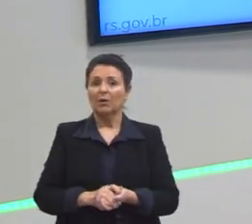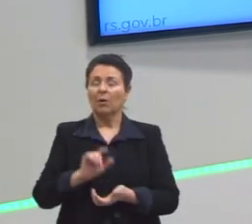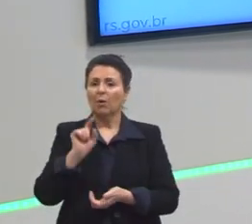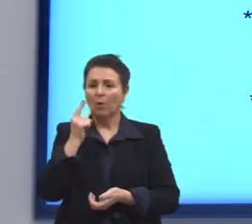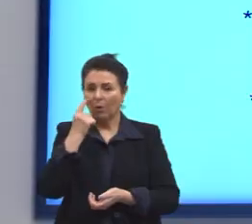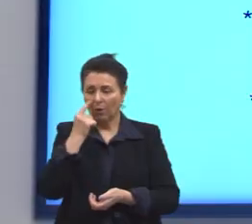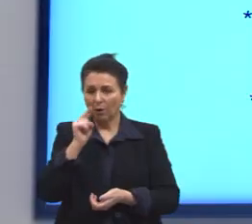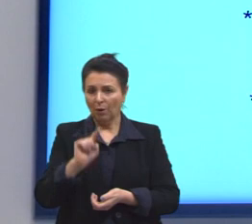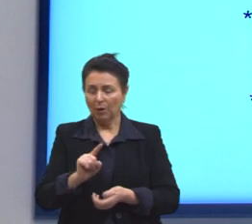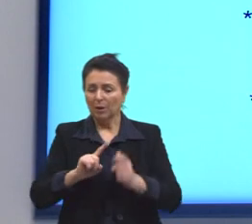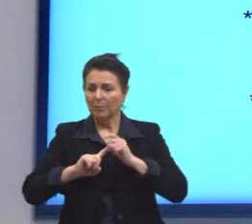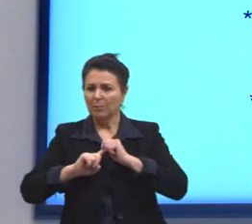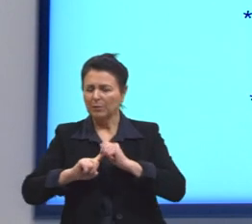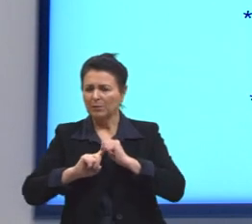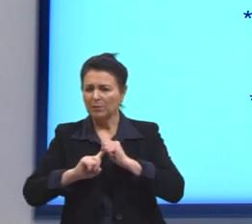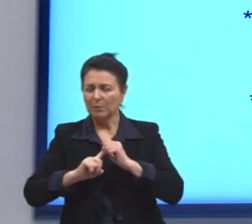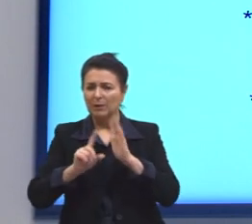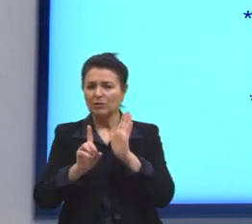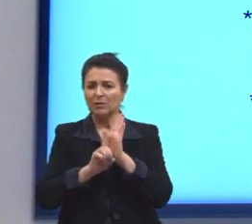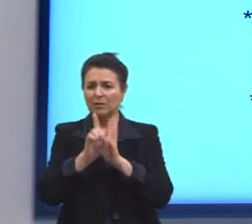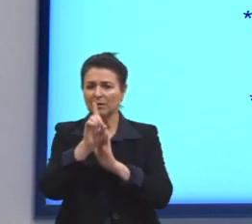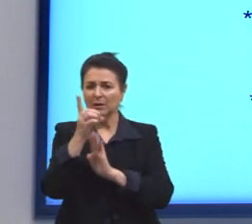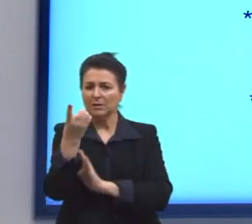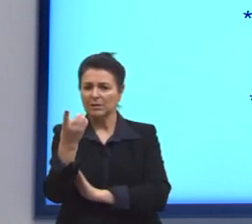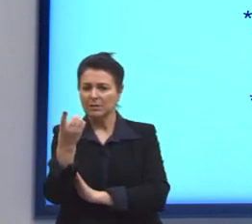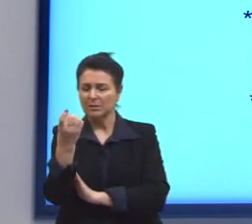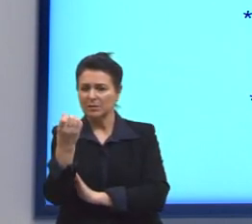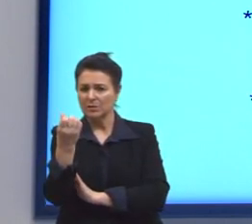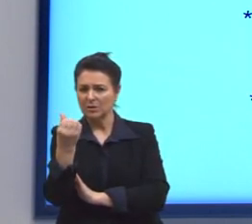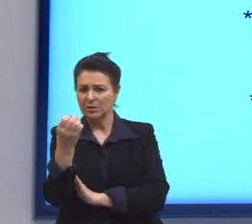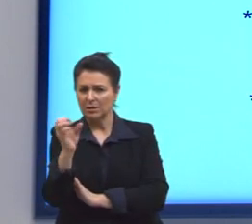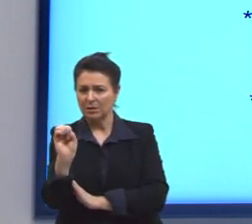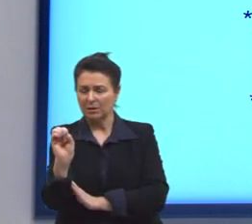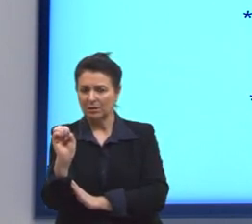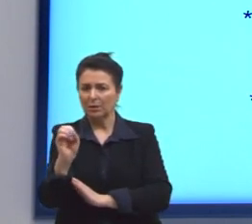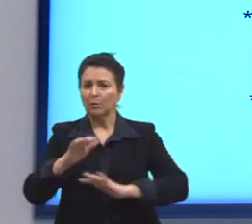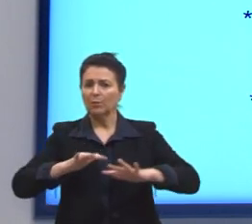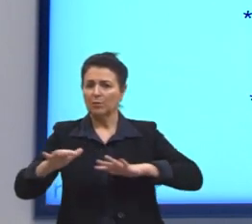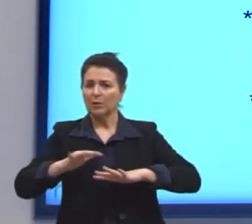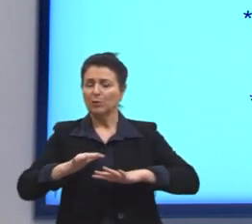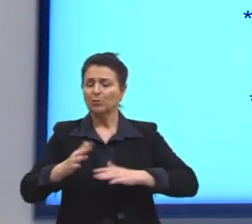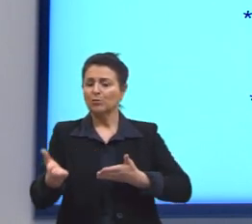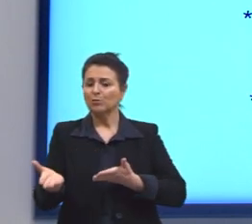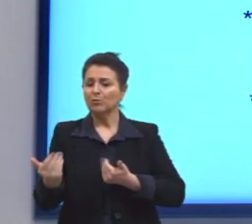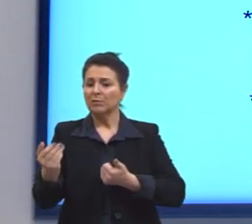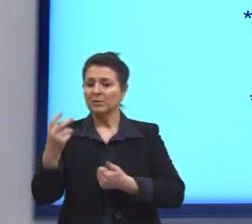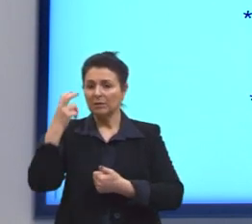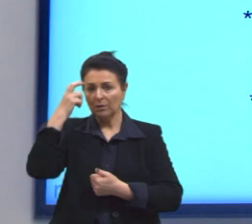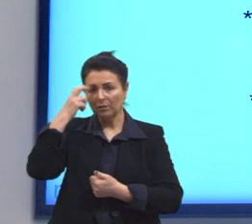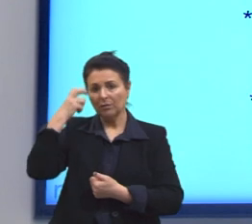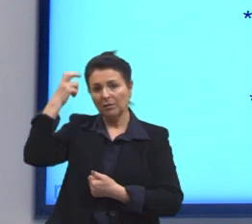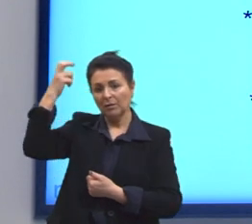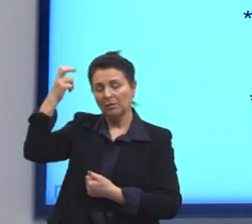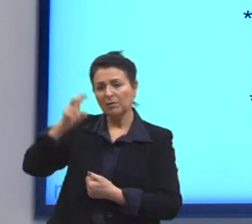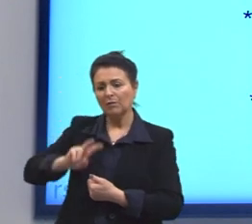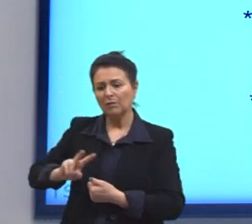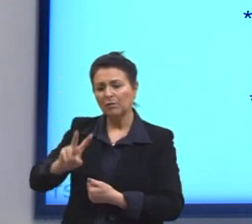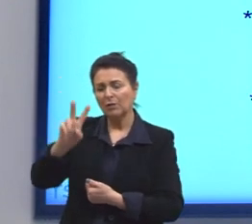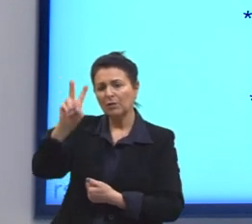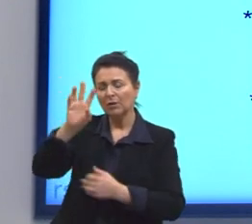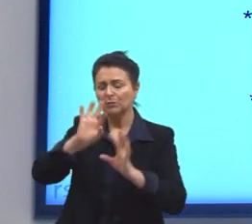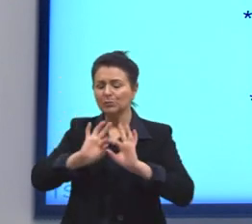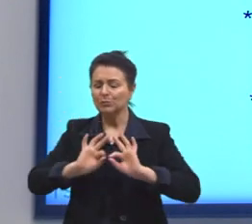acontece. Principalmente, a partir da década de 60, já vamos ver os movimentos. Jovens intelectuais que valorizavam a